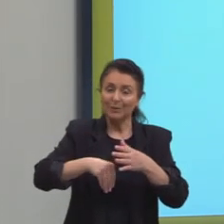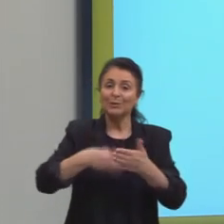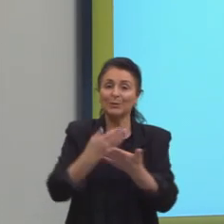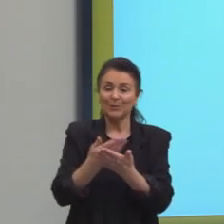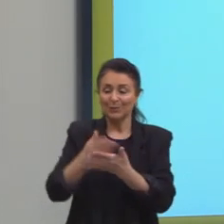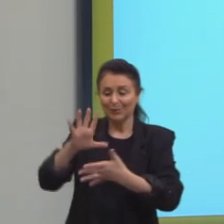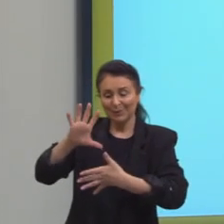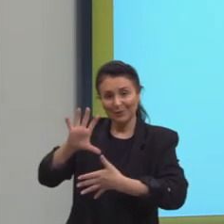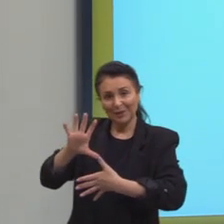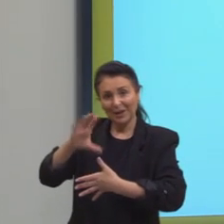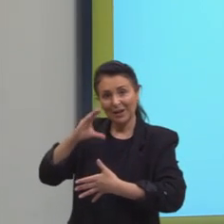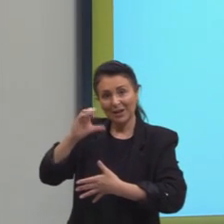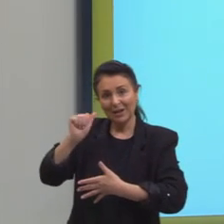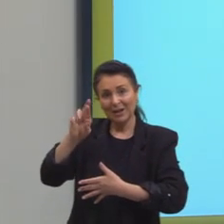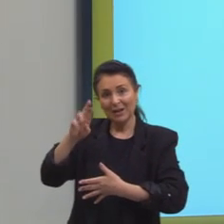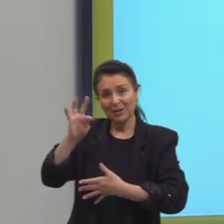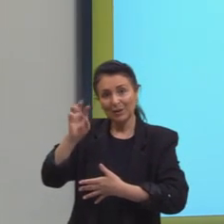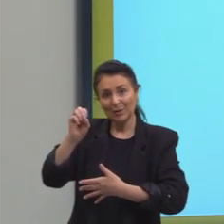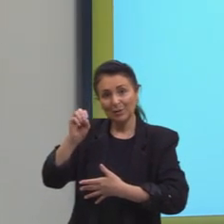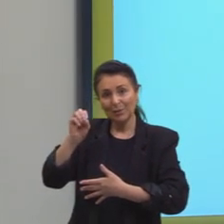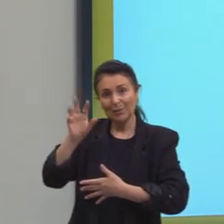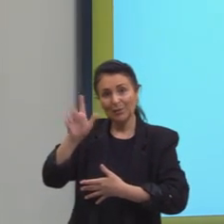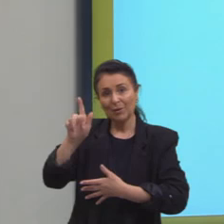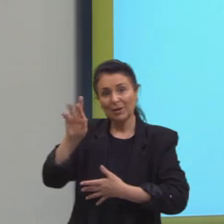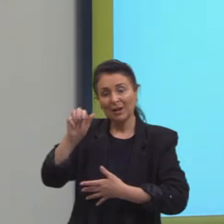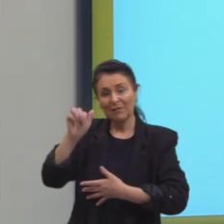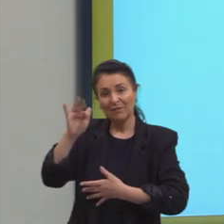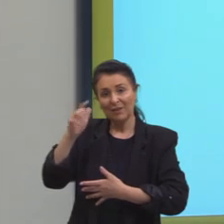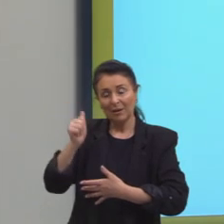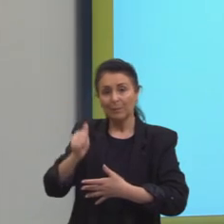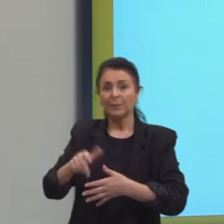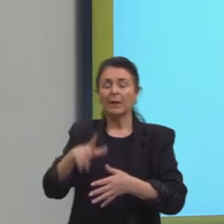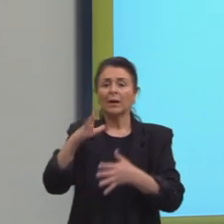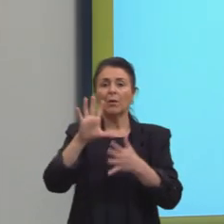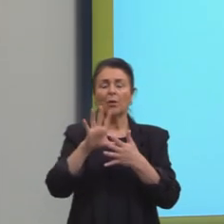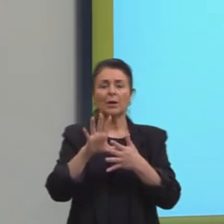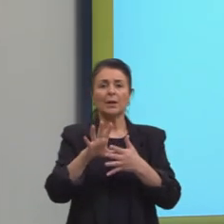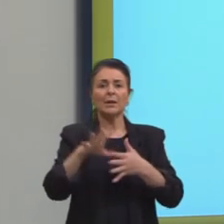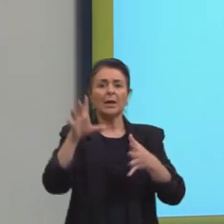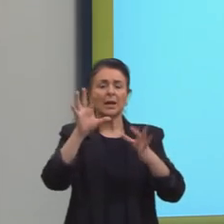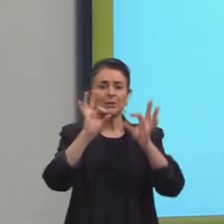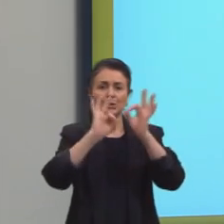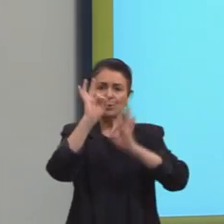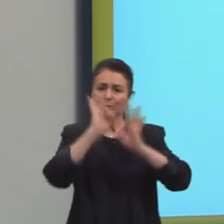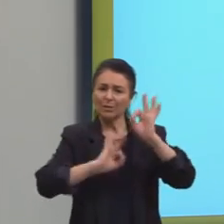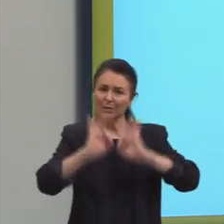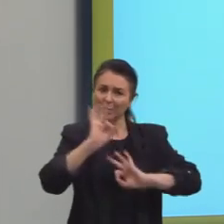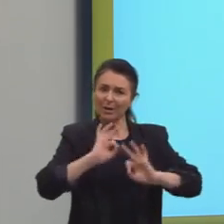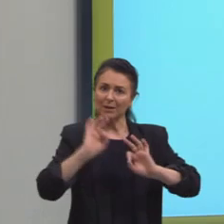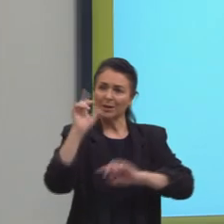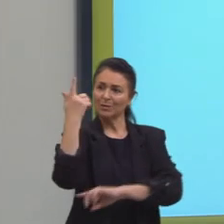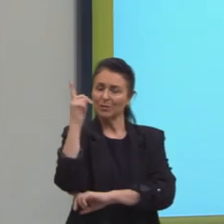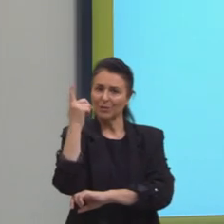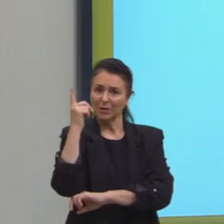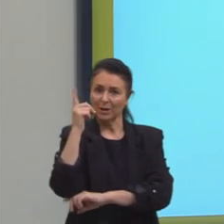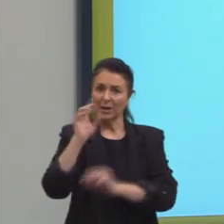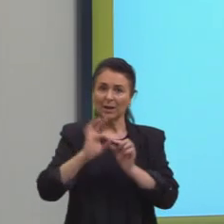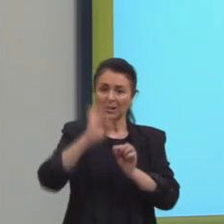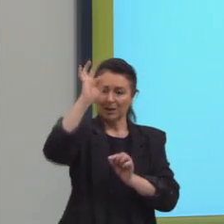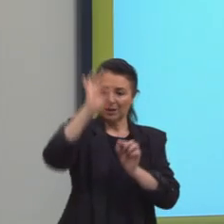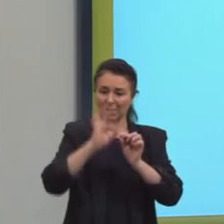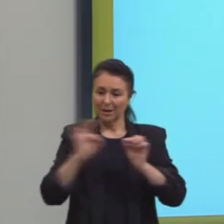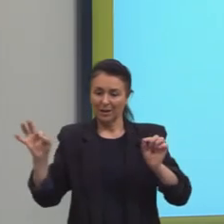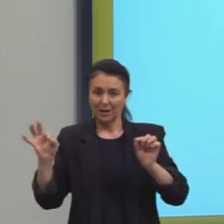As coordenadas geográficas, então, são linhas imaginárias que cortam o planeta nos sentidos horizontal e vertical. A união dessas